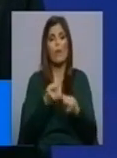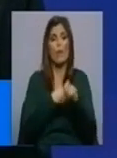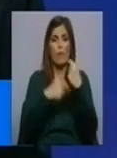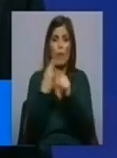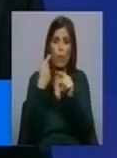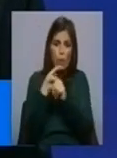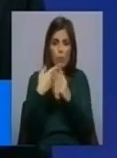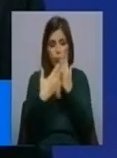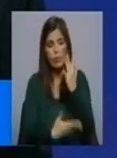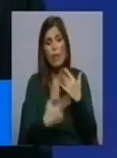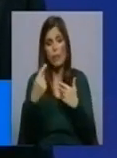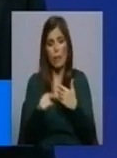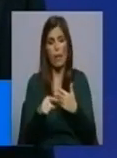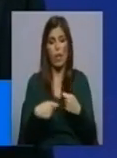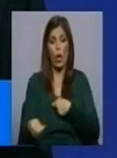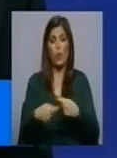encontrar